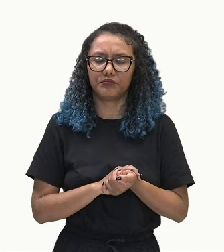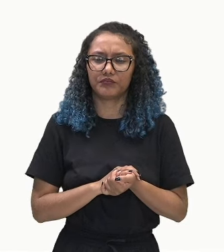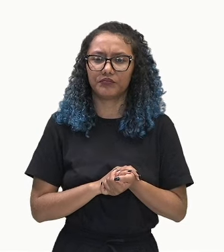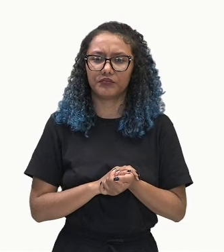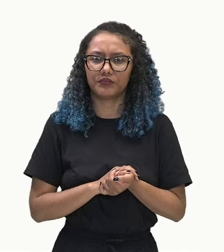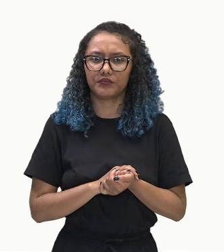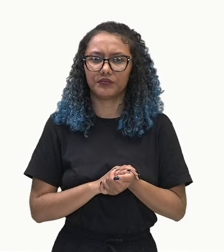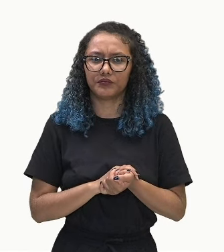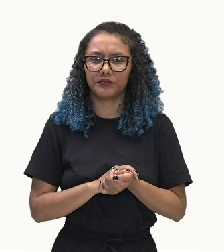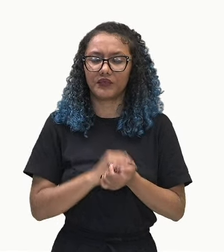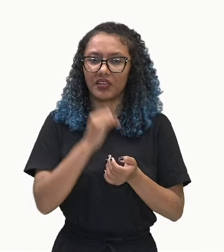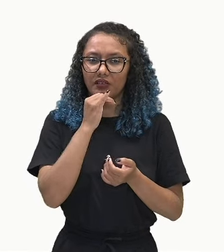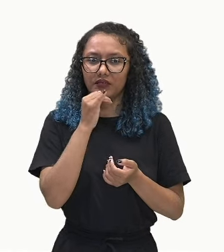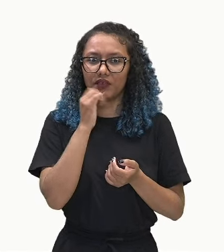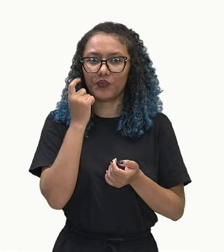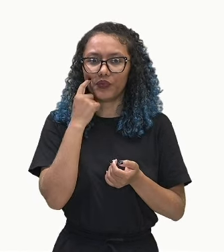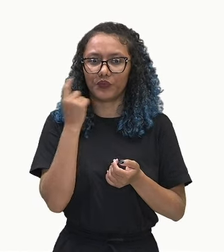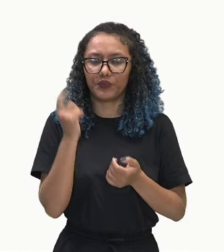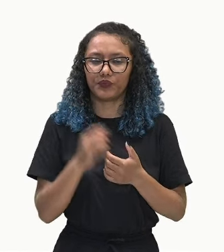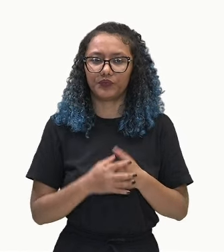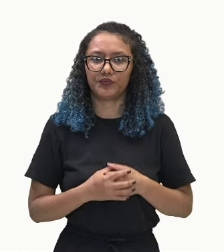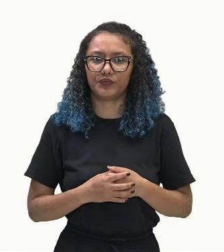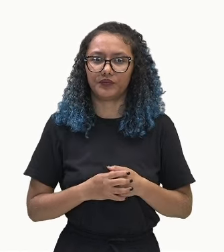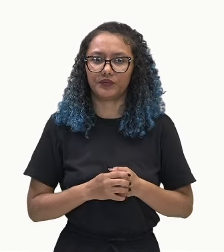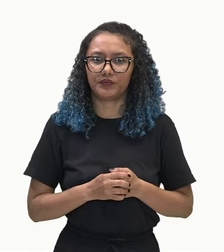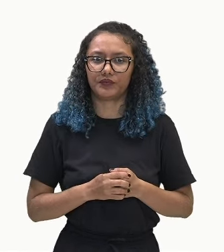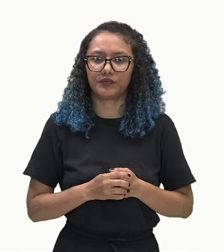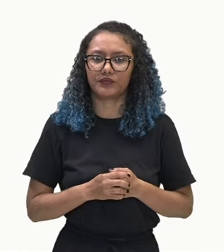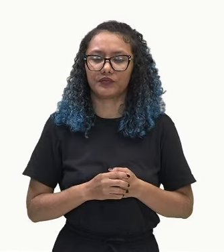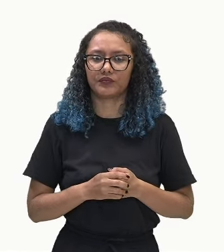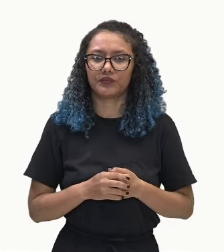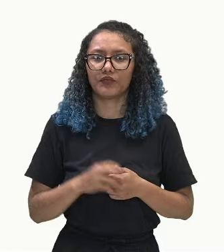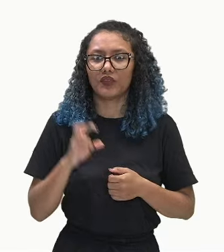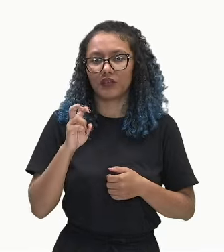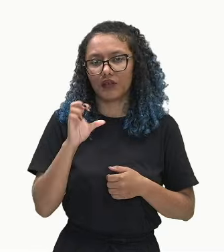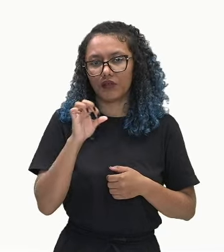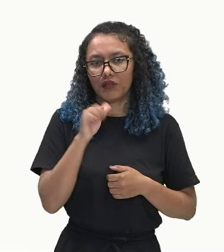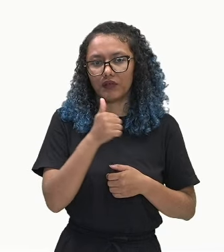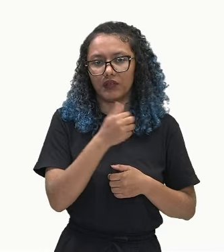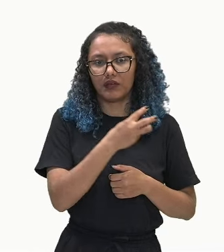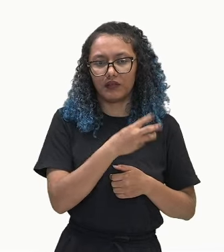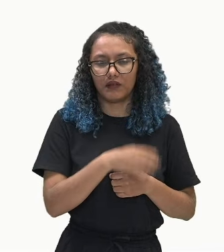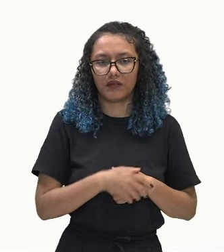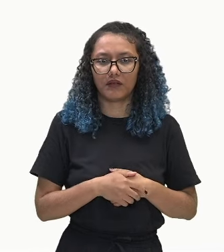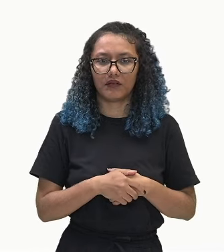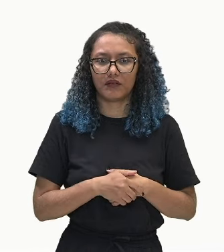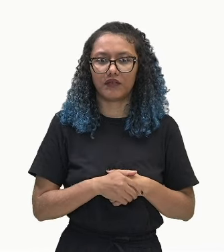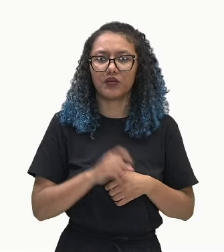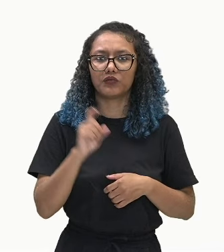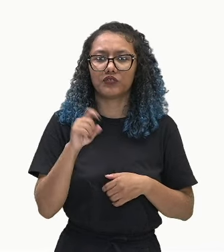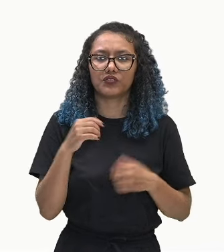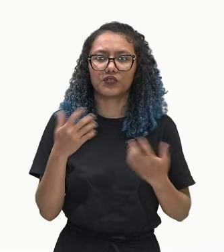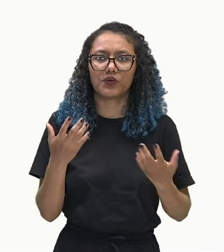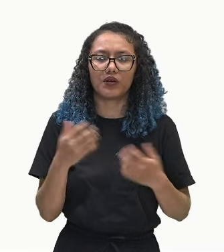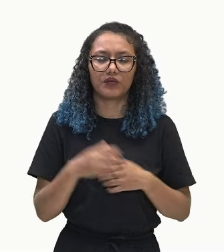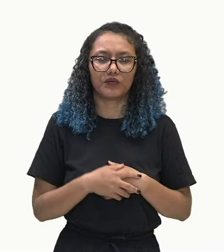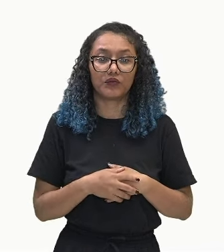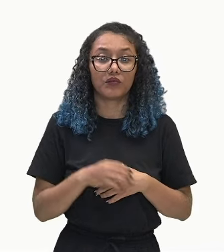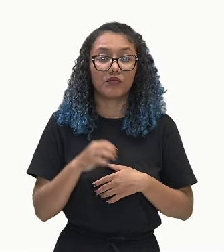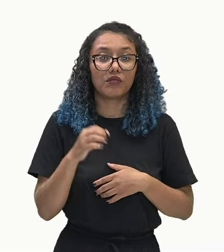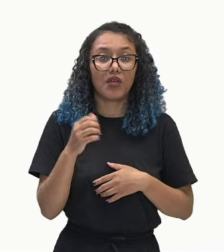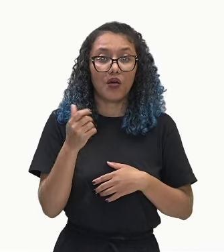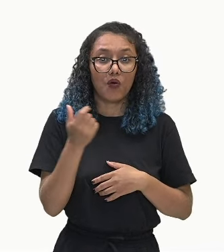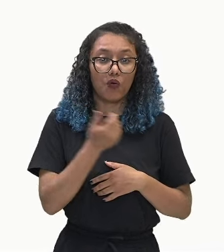Veja aqui esse exemplo. Olha só. O exemplo dessa PA. 5, 9 e 13. Quem é o x? É o termo do meio.